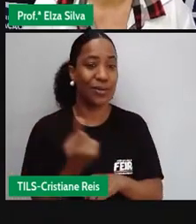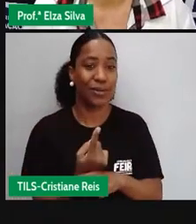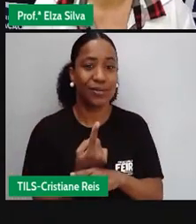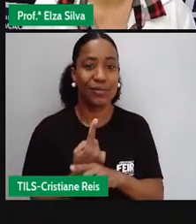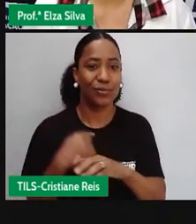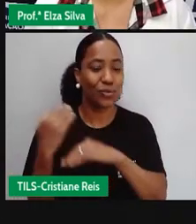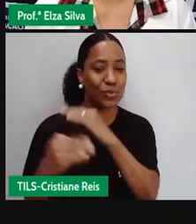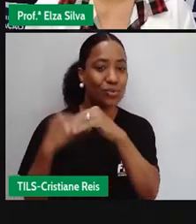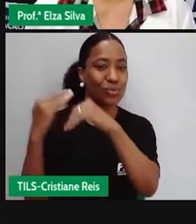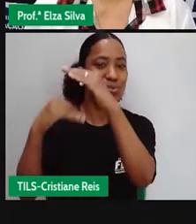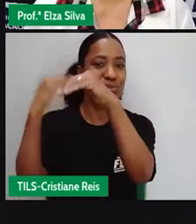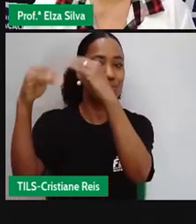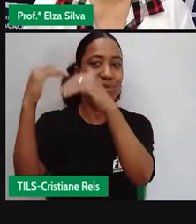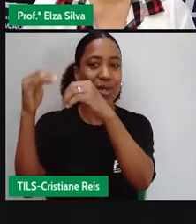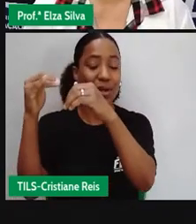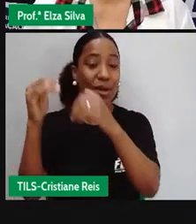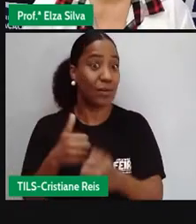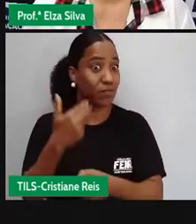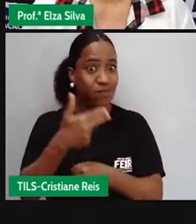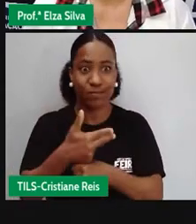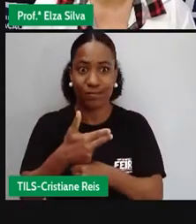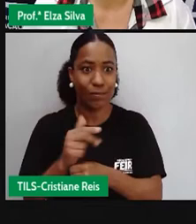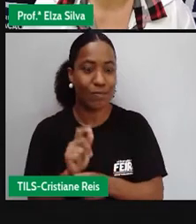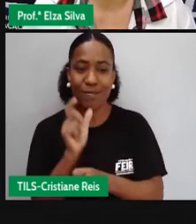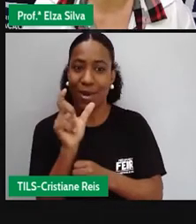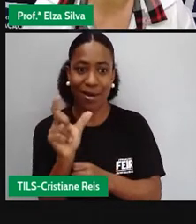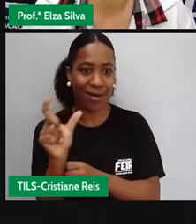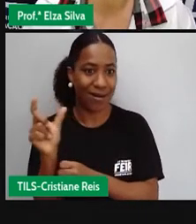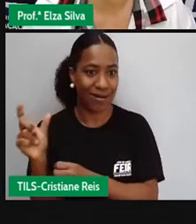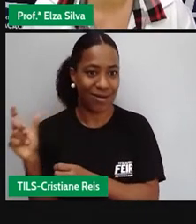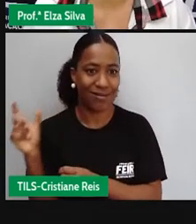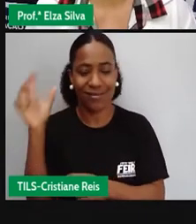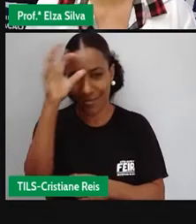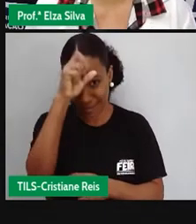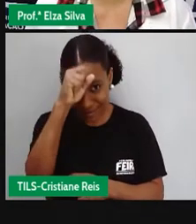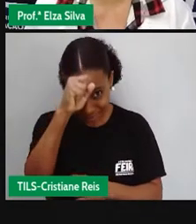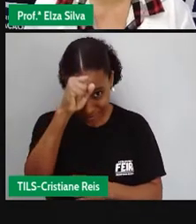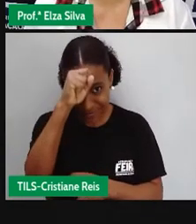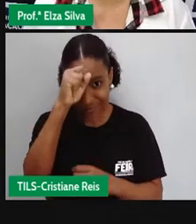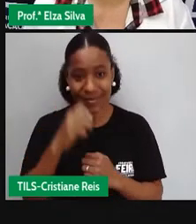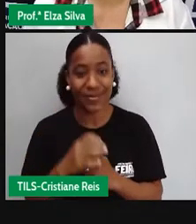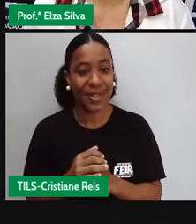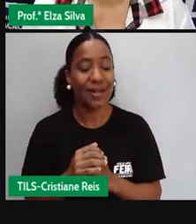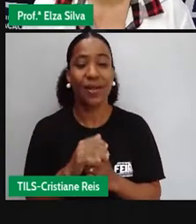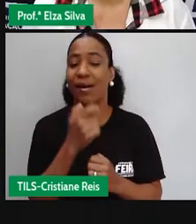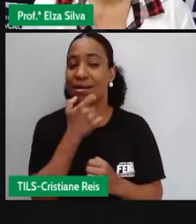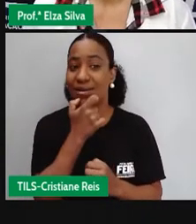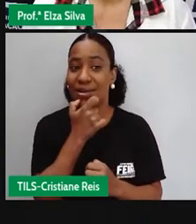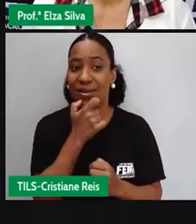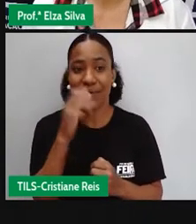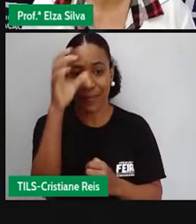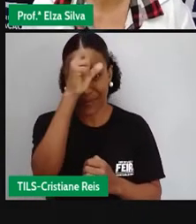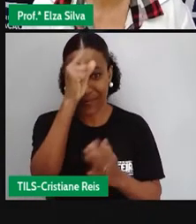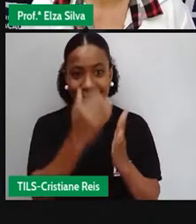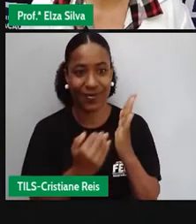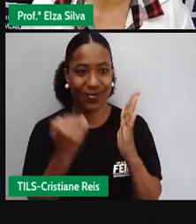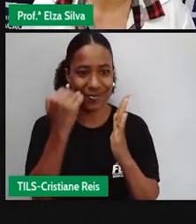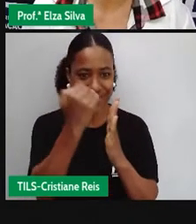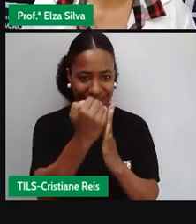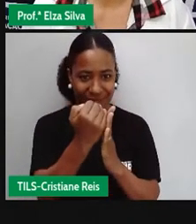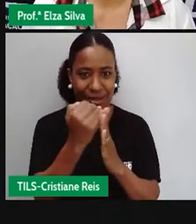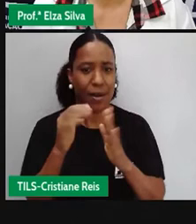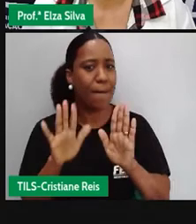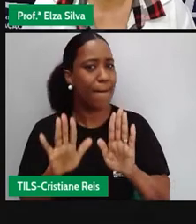o nosso repertório lexical. O nosso conjunto de palavras da língua inglesa. Mas,